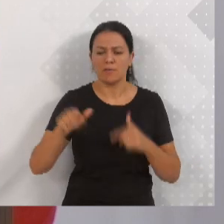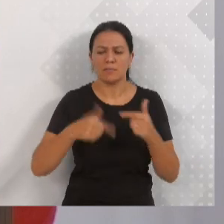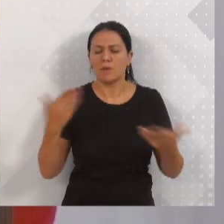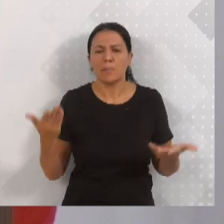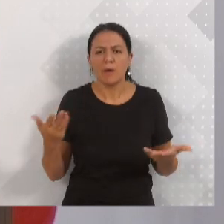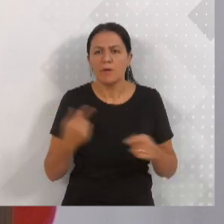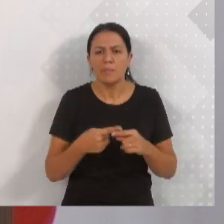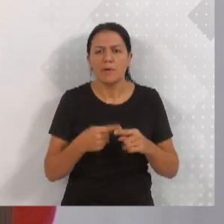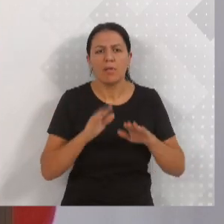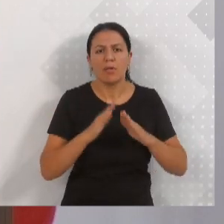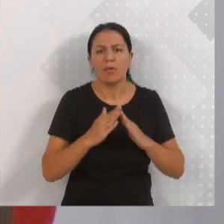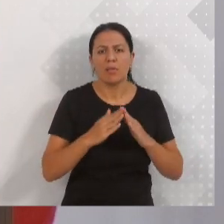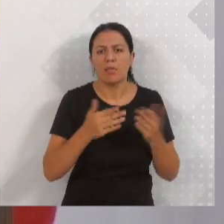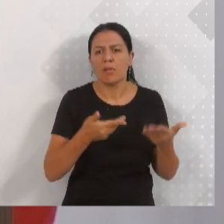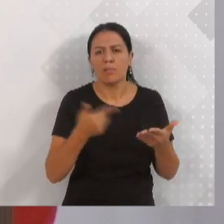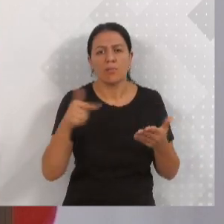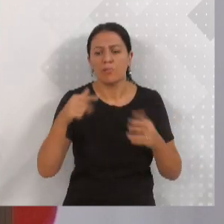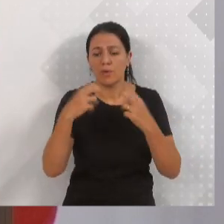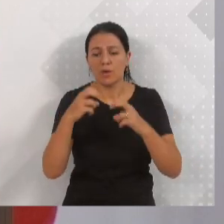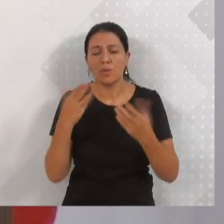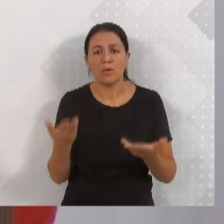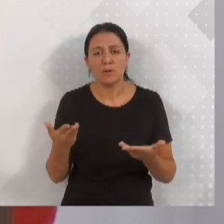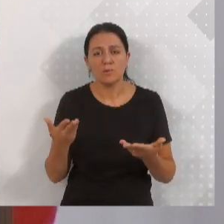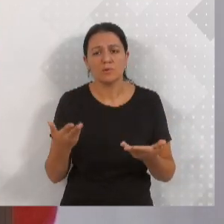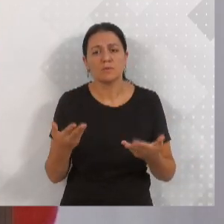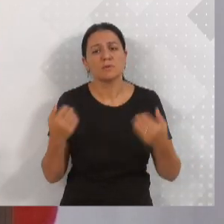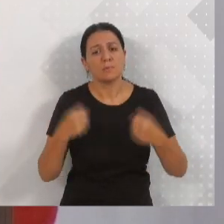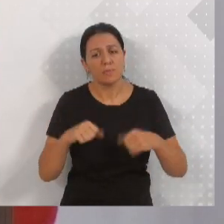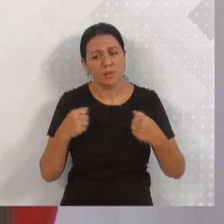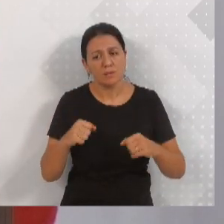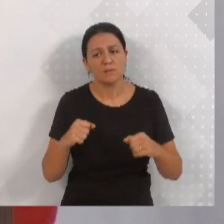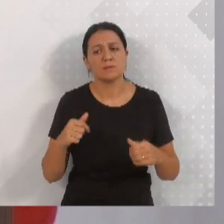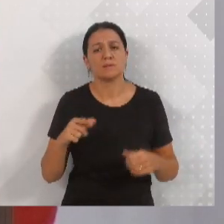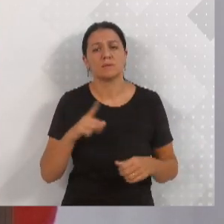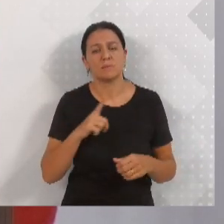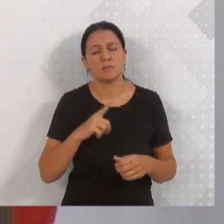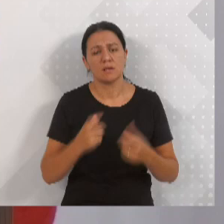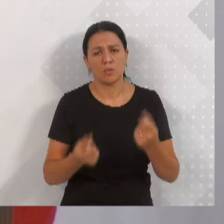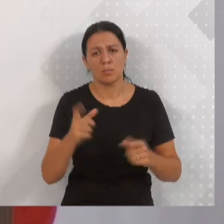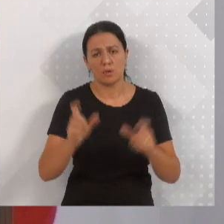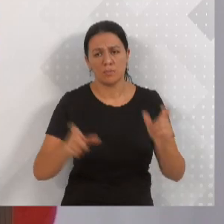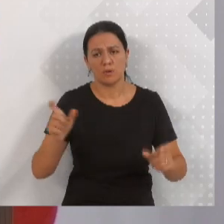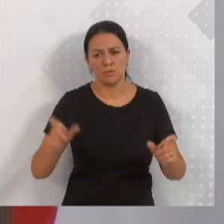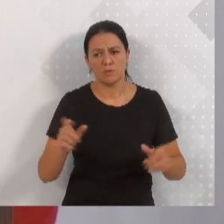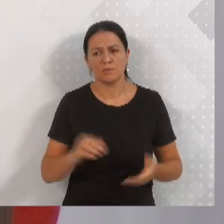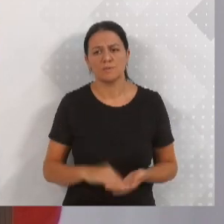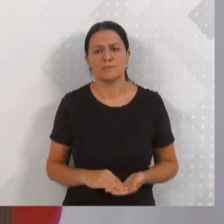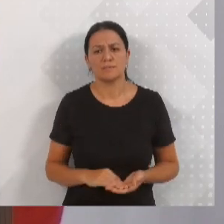do meio de transporte necessário para algumas pessoas. Na manhã de hoje seria só. Muito obrigado.